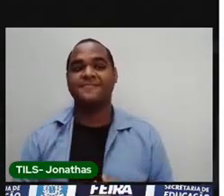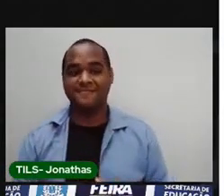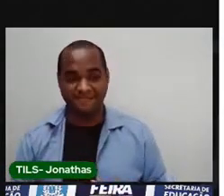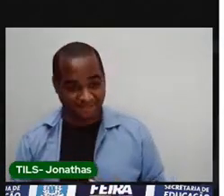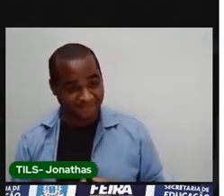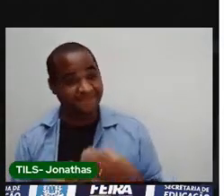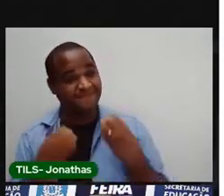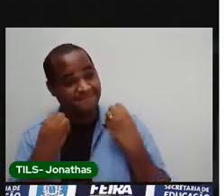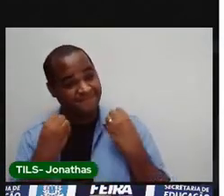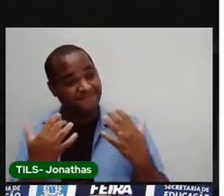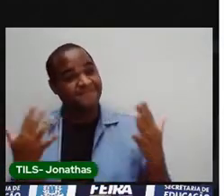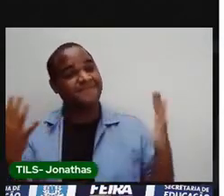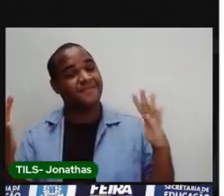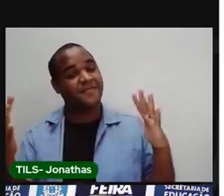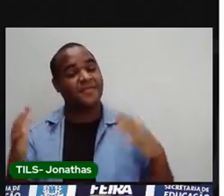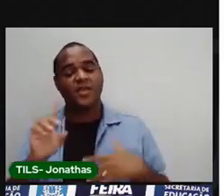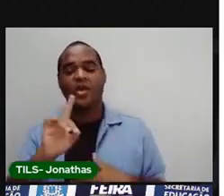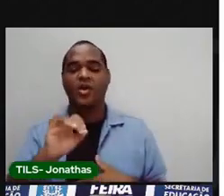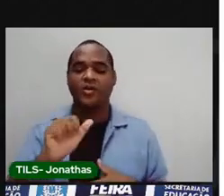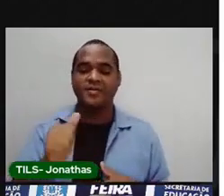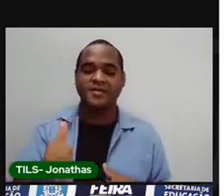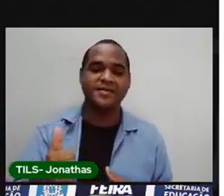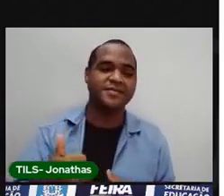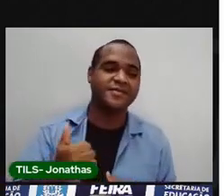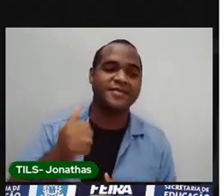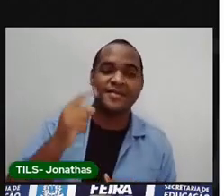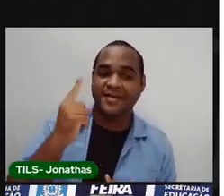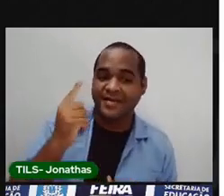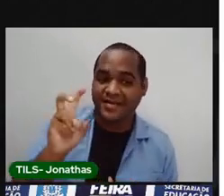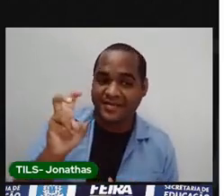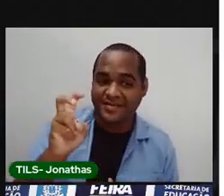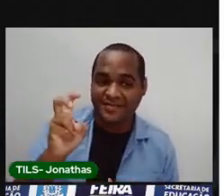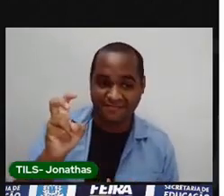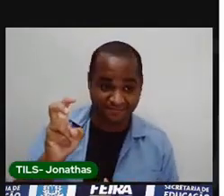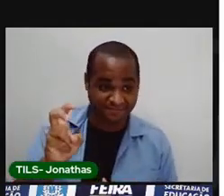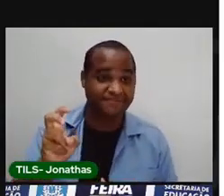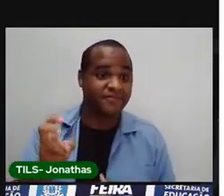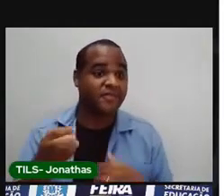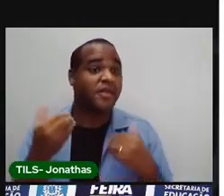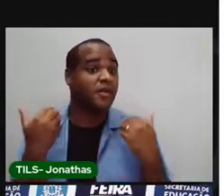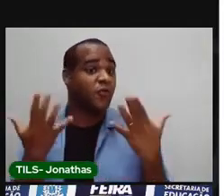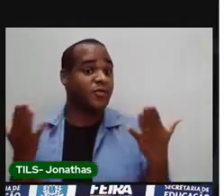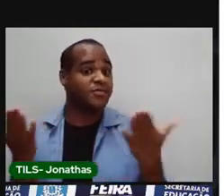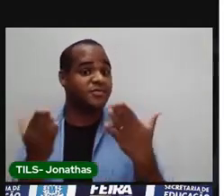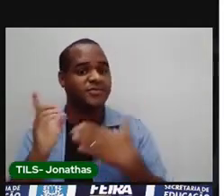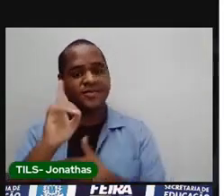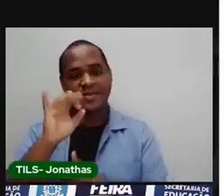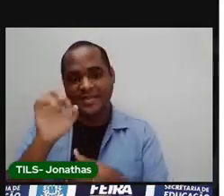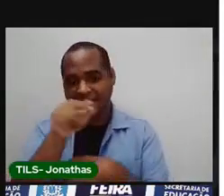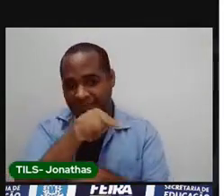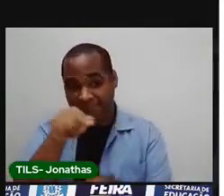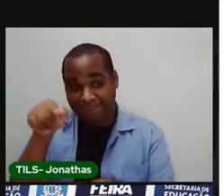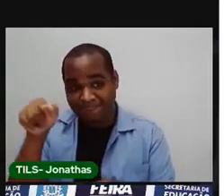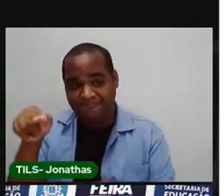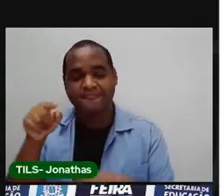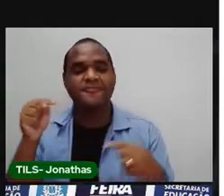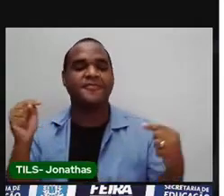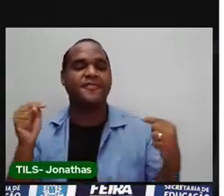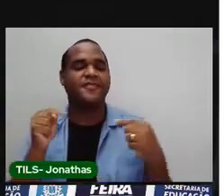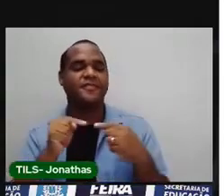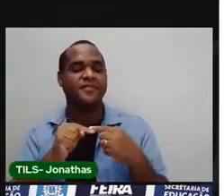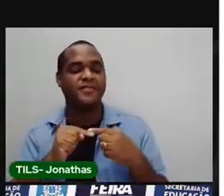Muito bem. Hoje é dia 15. E qual dia da semana